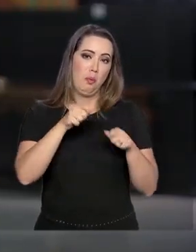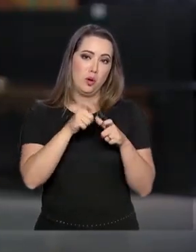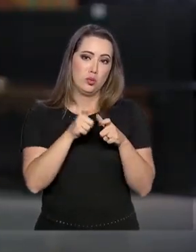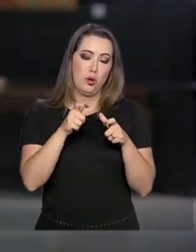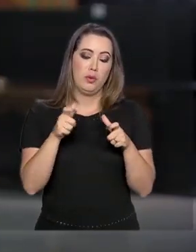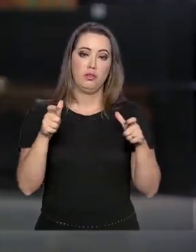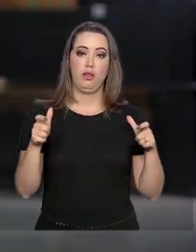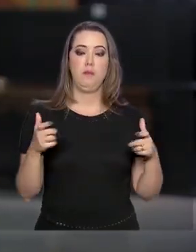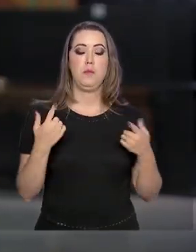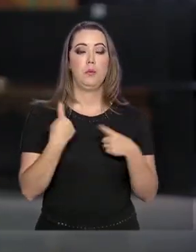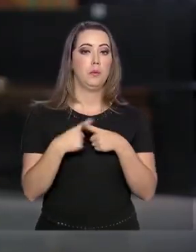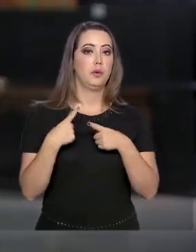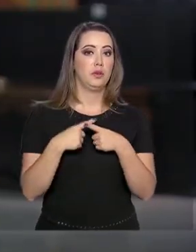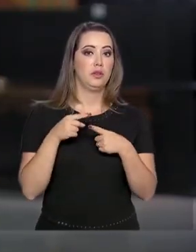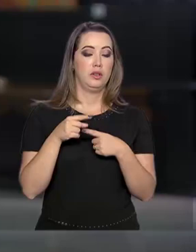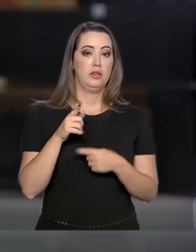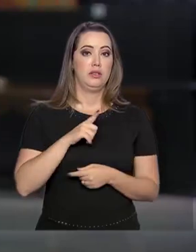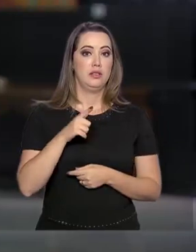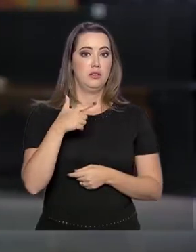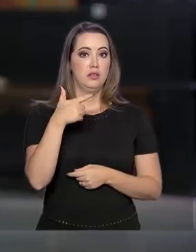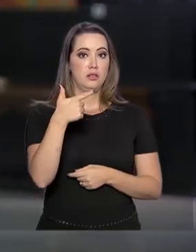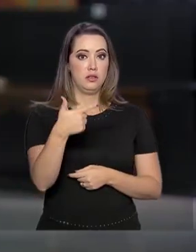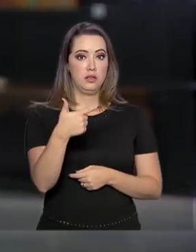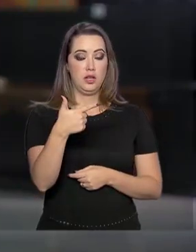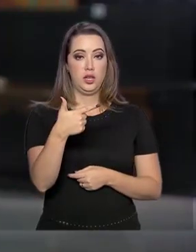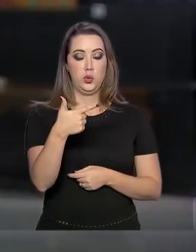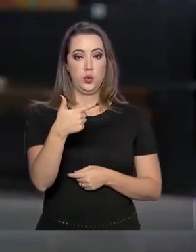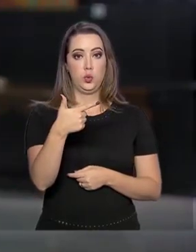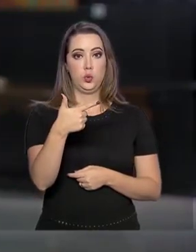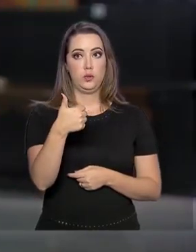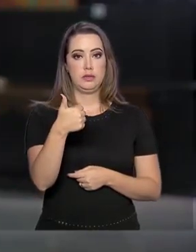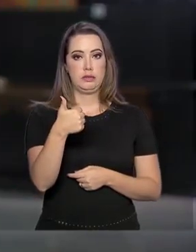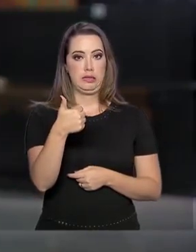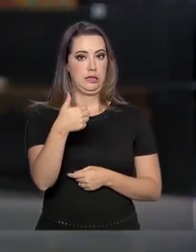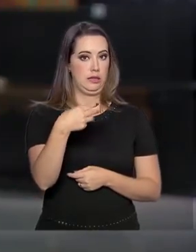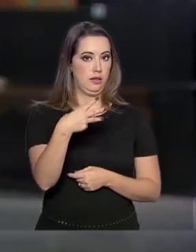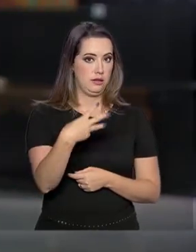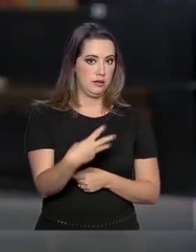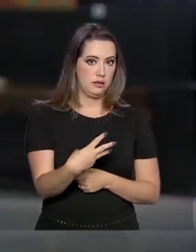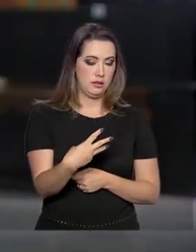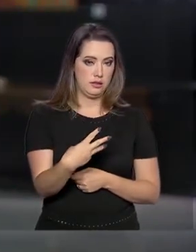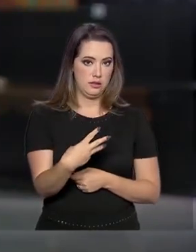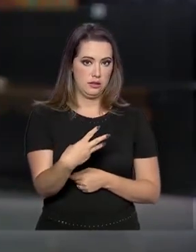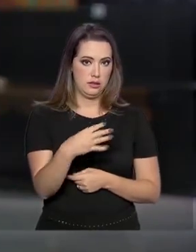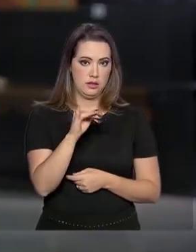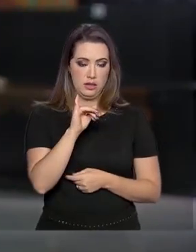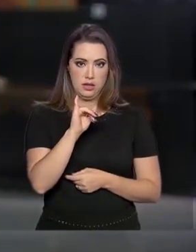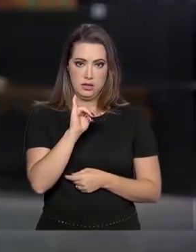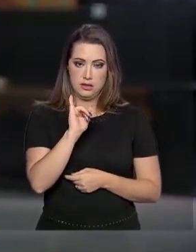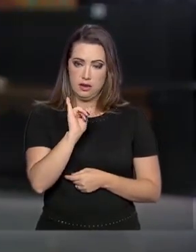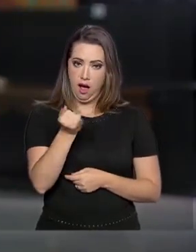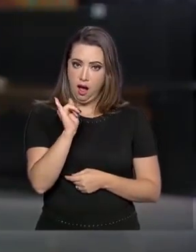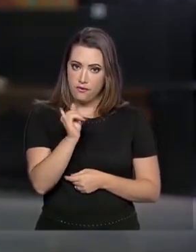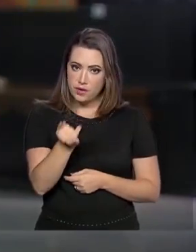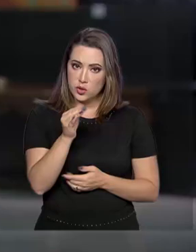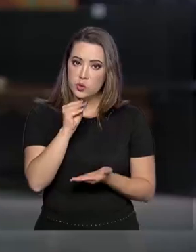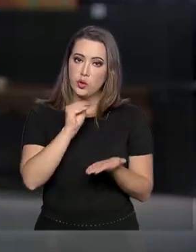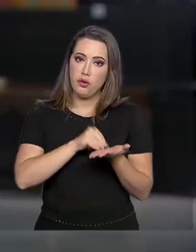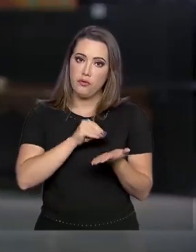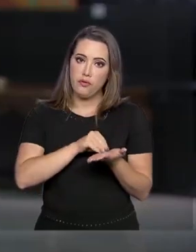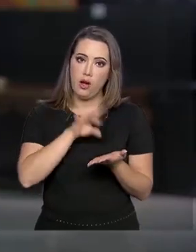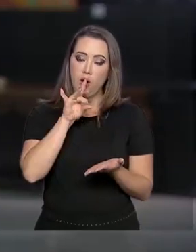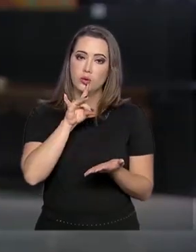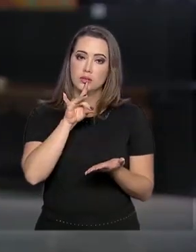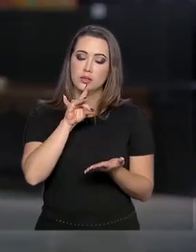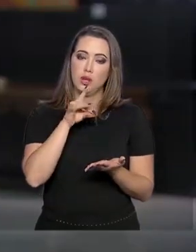maior, isso porque há 213 notificações que ainda não foram verificadas devido ao grande